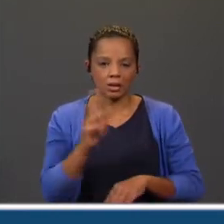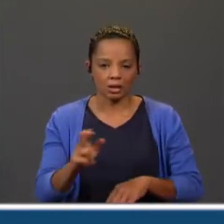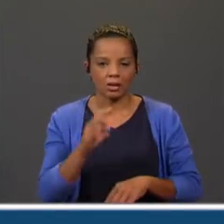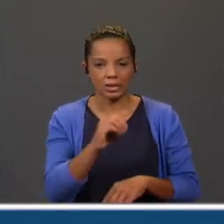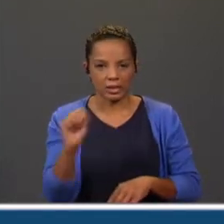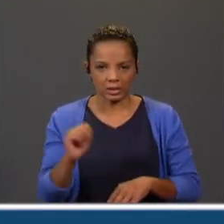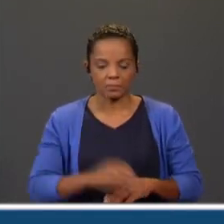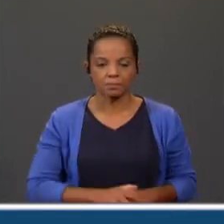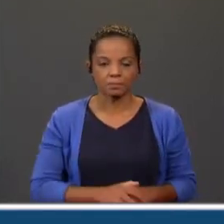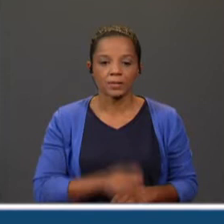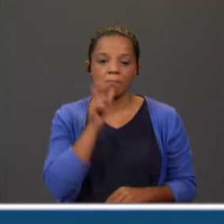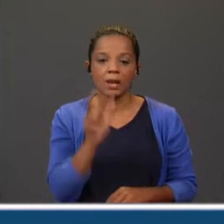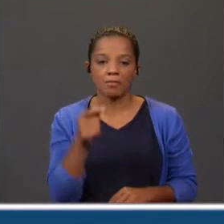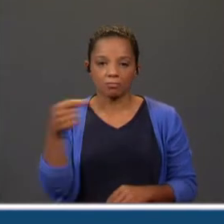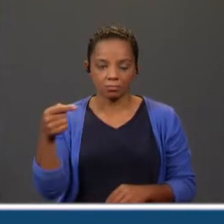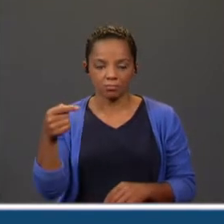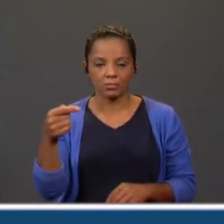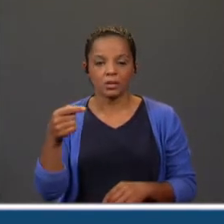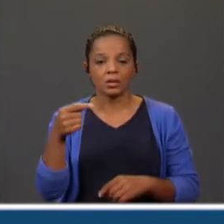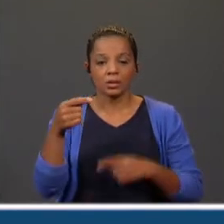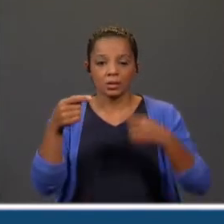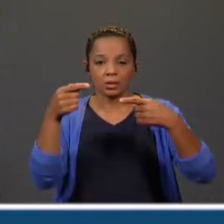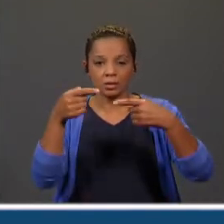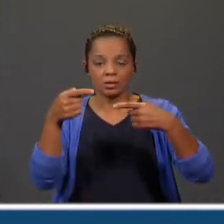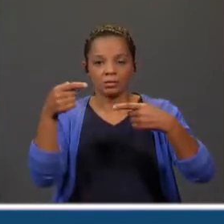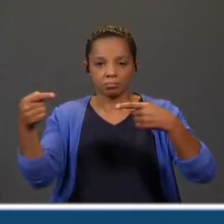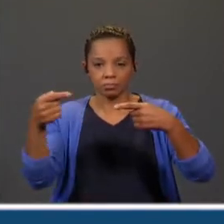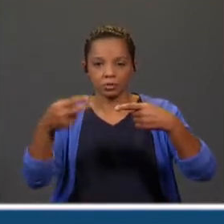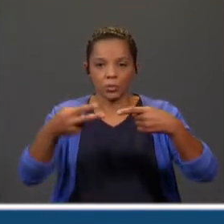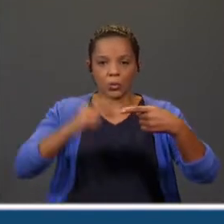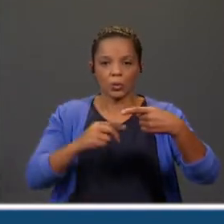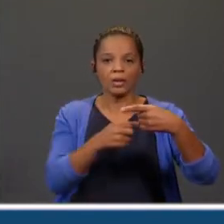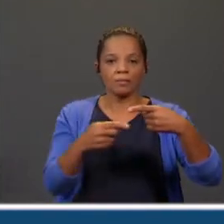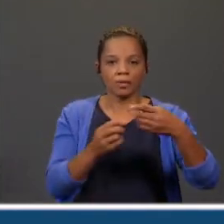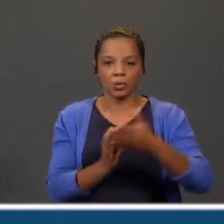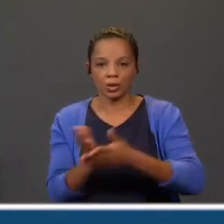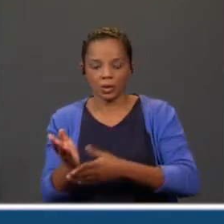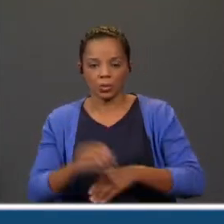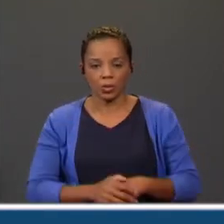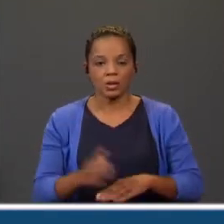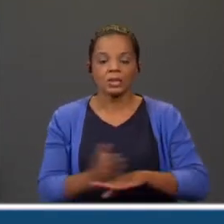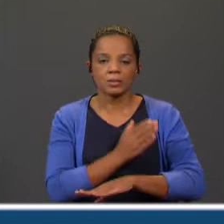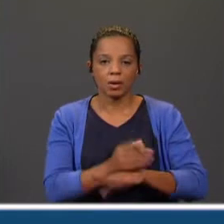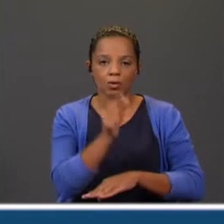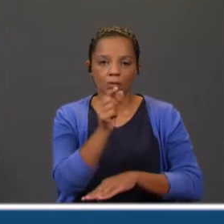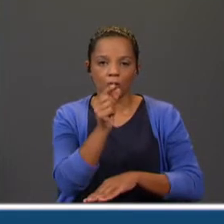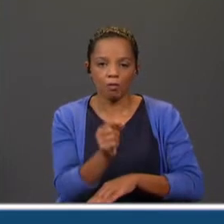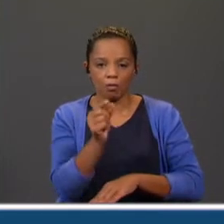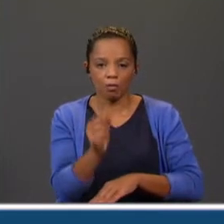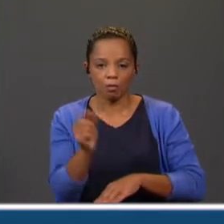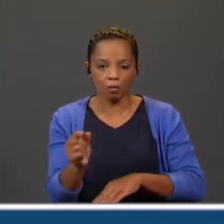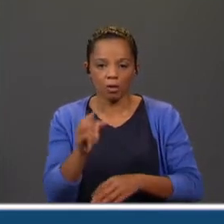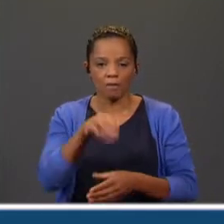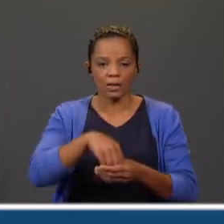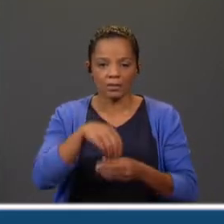Nas palavras com hífen, repete-se o hífen no início da linha seguinte. Separam-se vogais ou grupos de vogais que